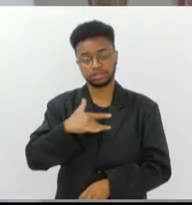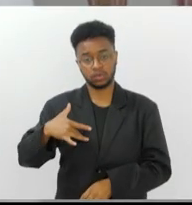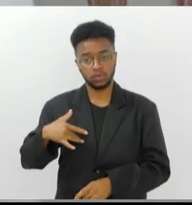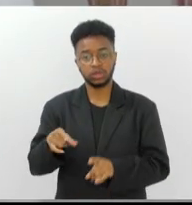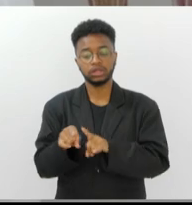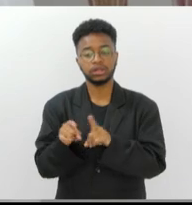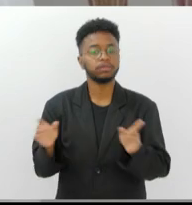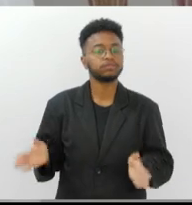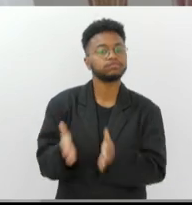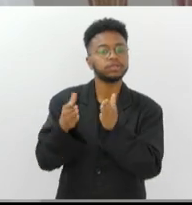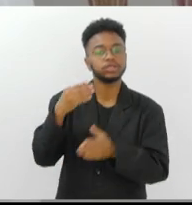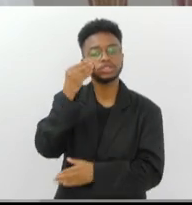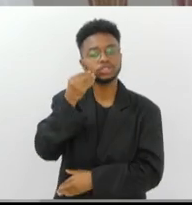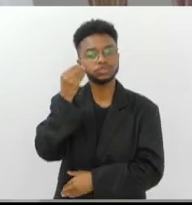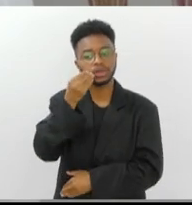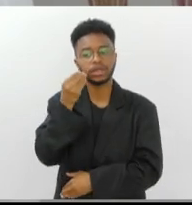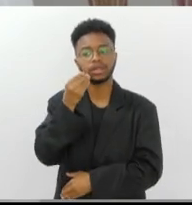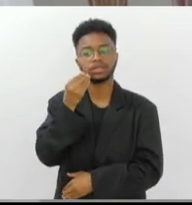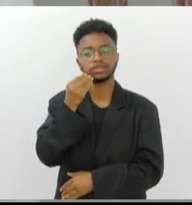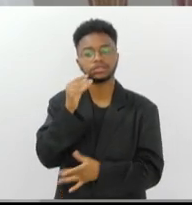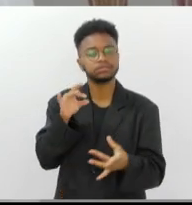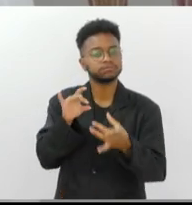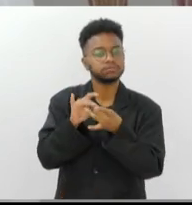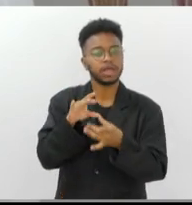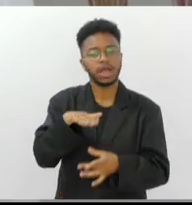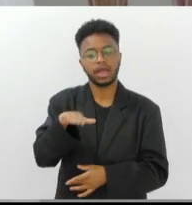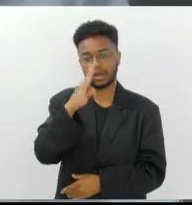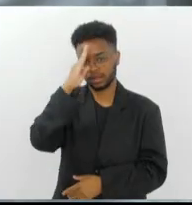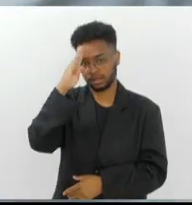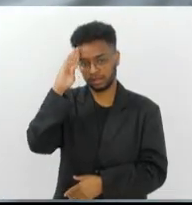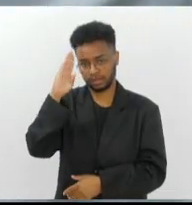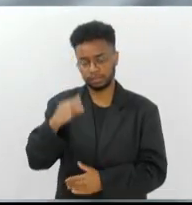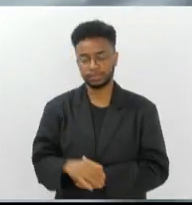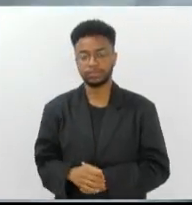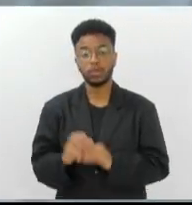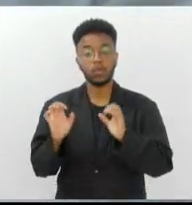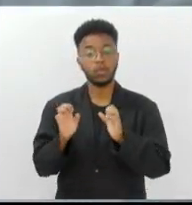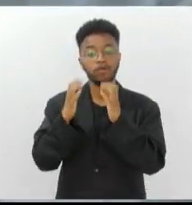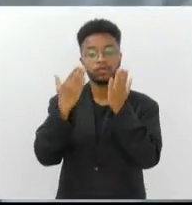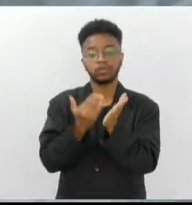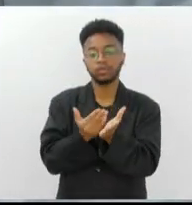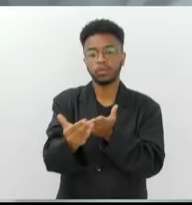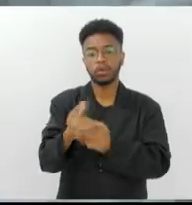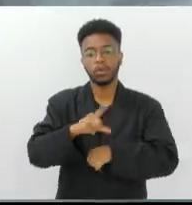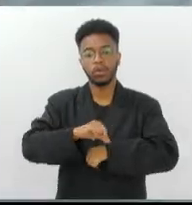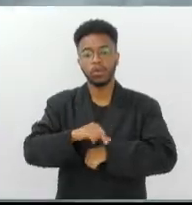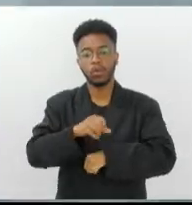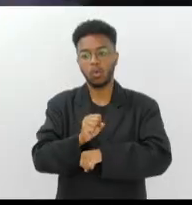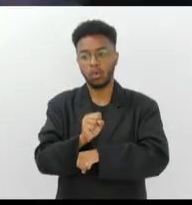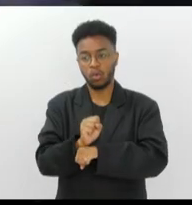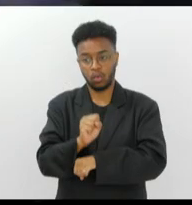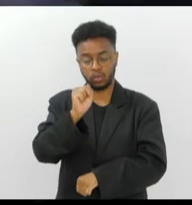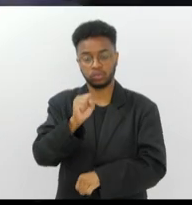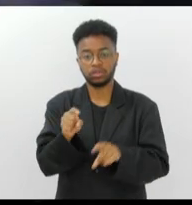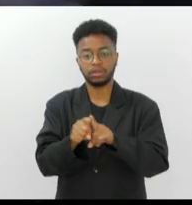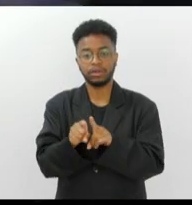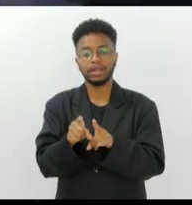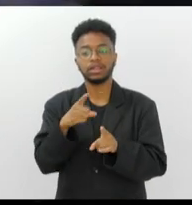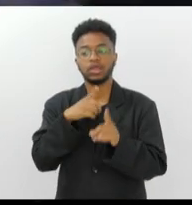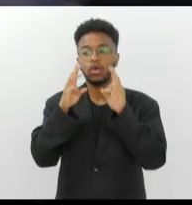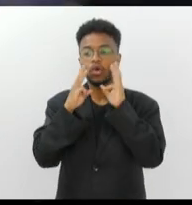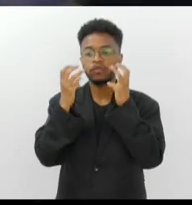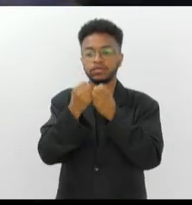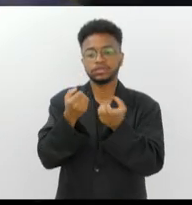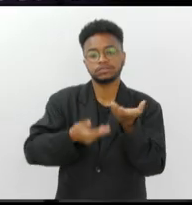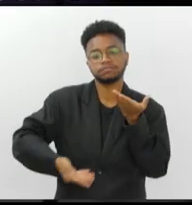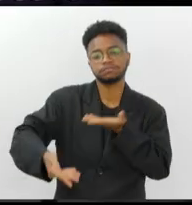além de promover uma experiência imersiva no ambiente acadêmico. O evento terá início a partir das 8 da manhã e contará com oficinas